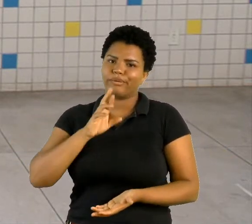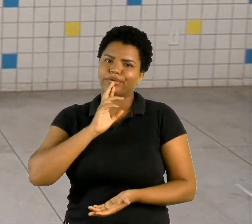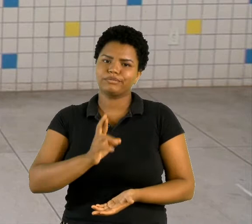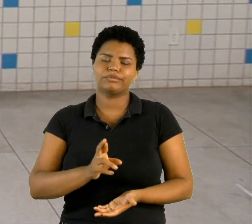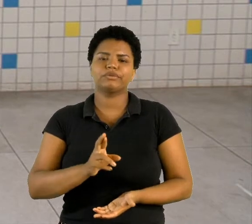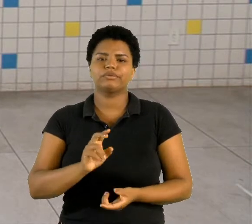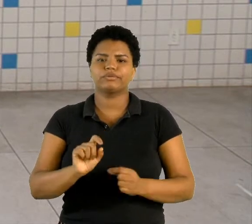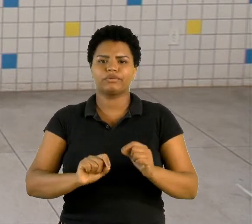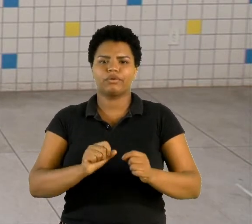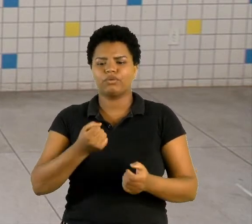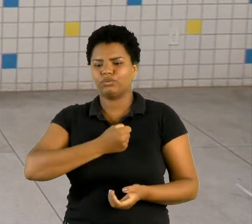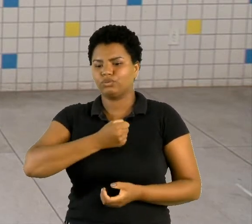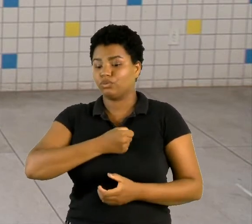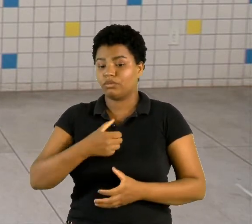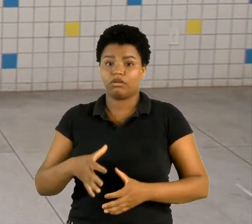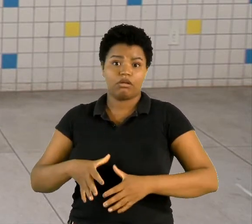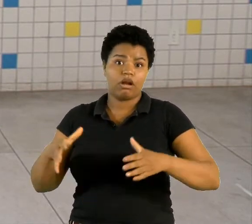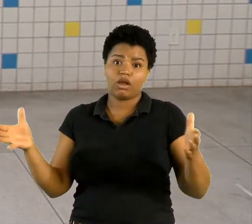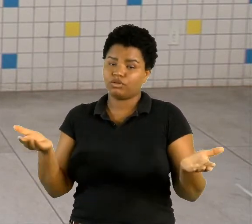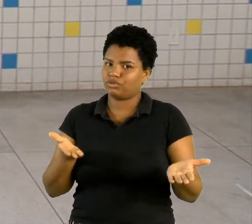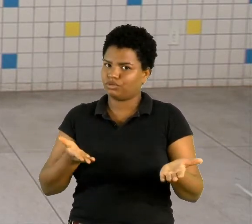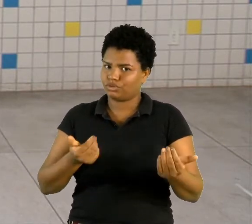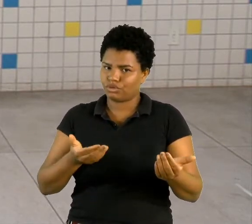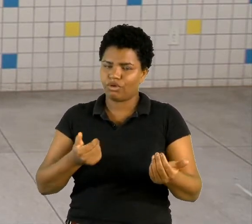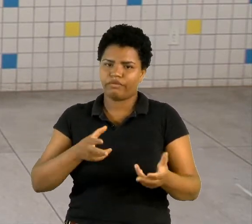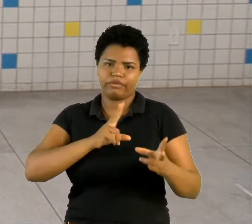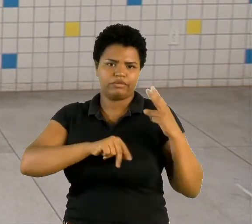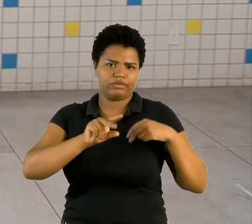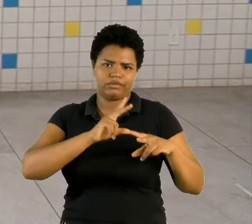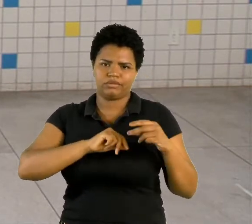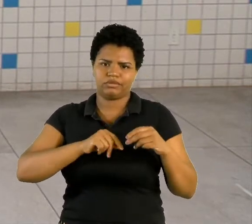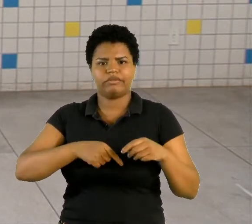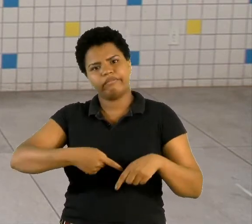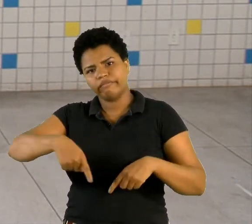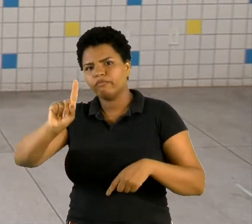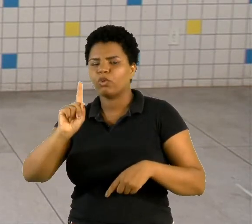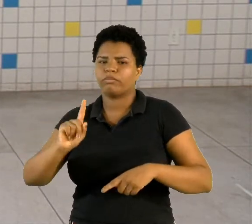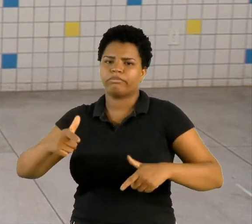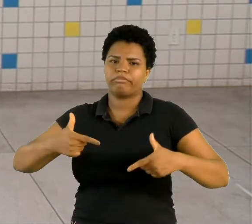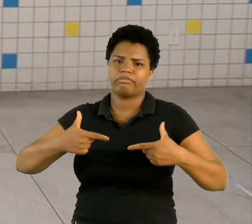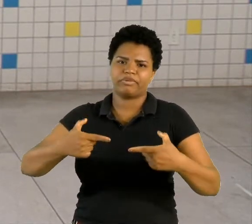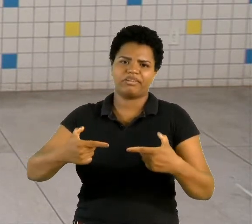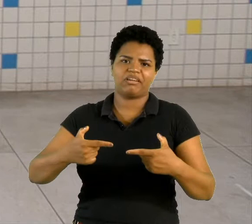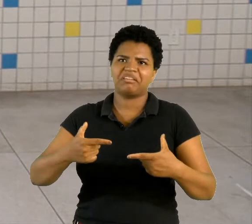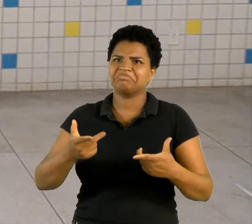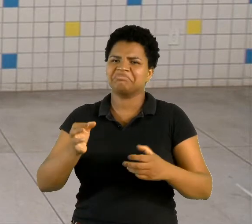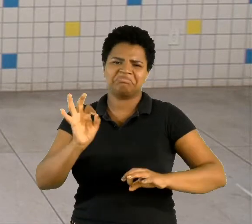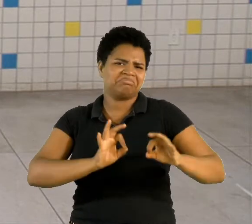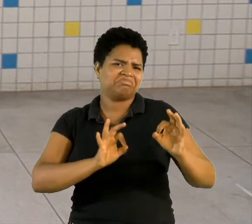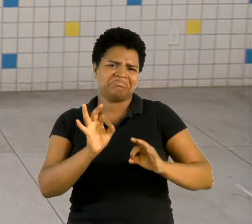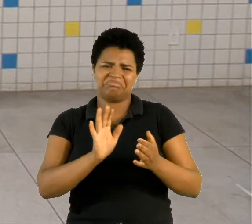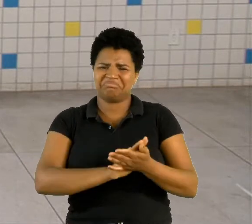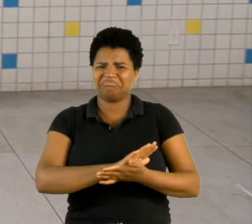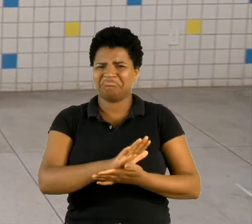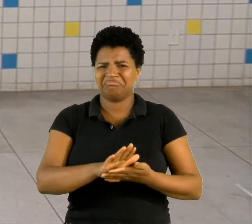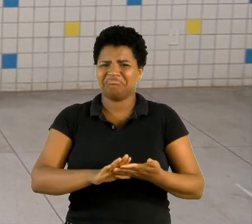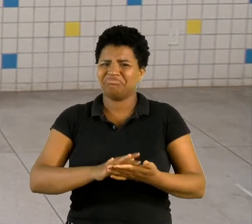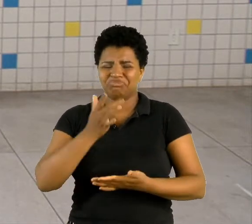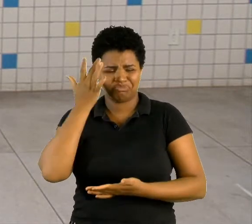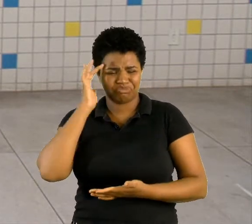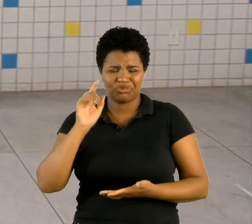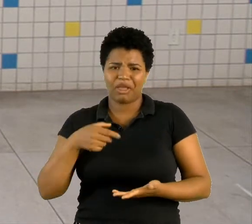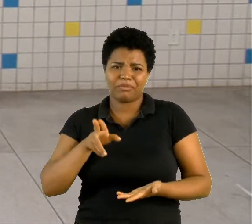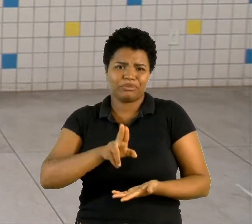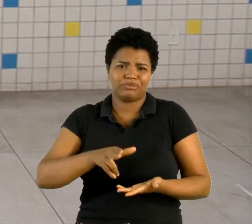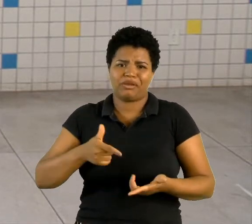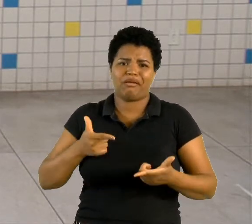um número gigantesco de jovens, de adolescentes, iam para a guerra. Um pessoal despreparado, um pessoal que não sabia manusear, era um grupo